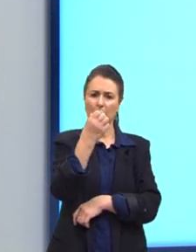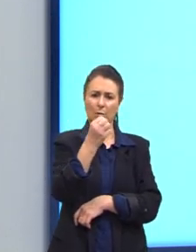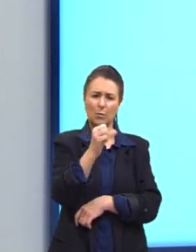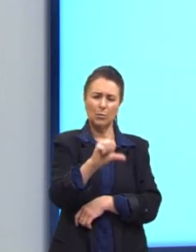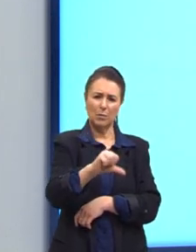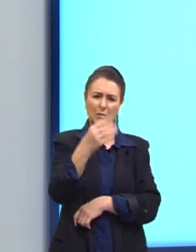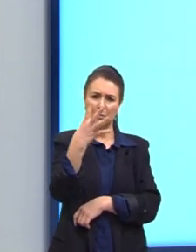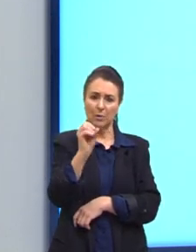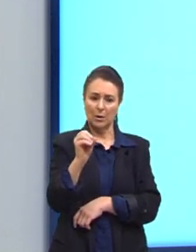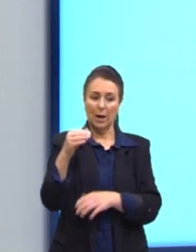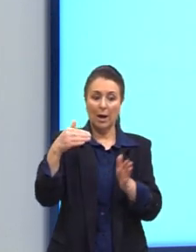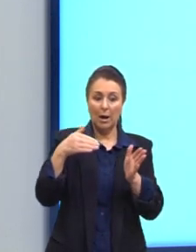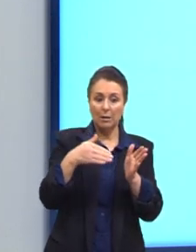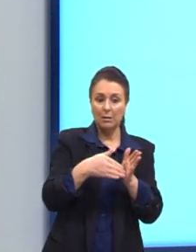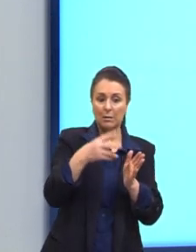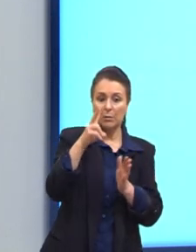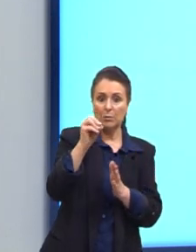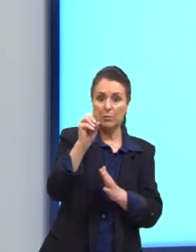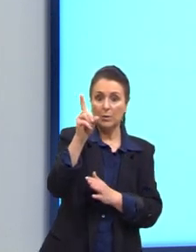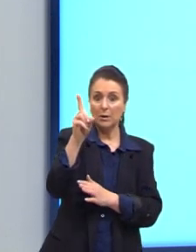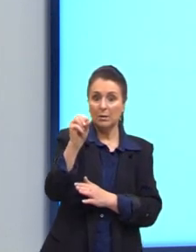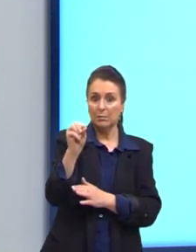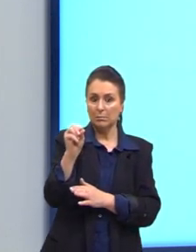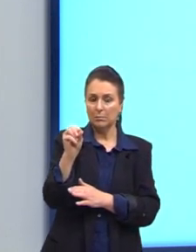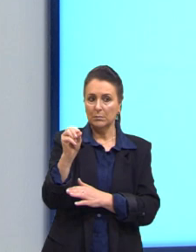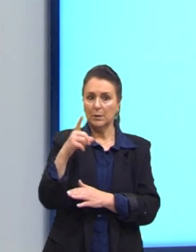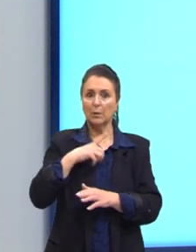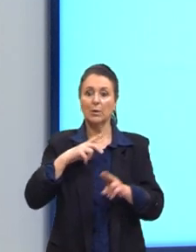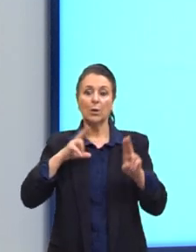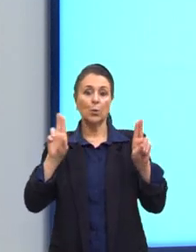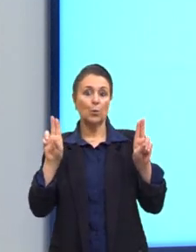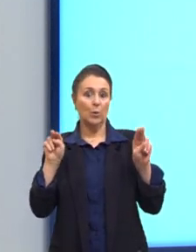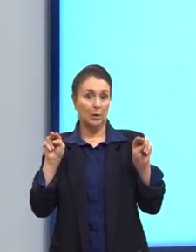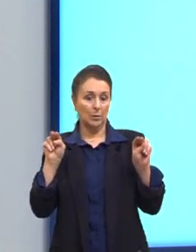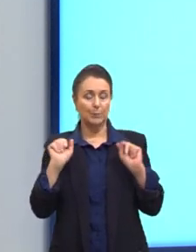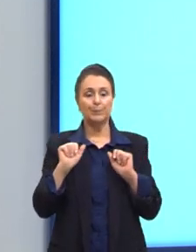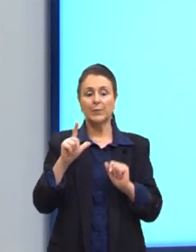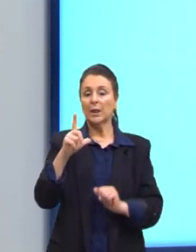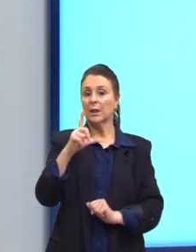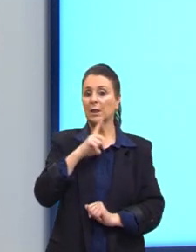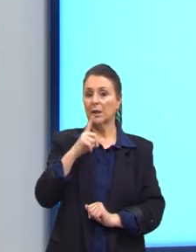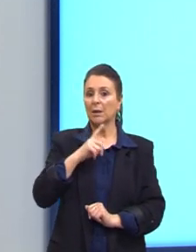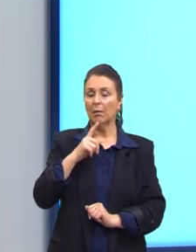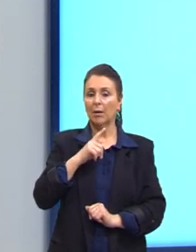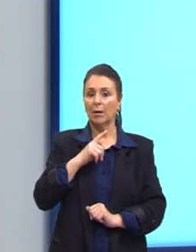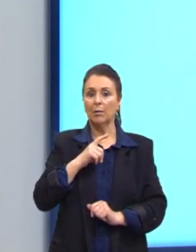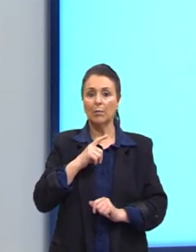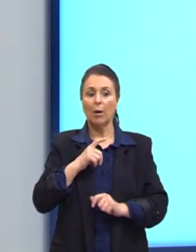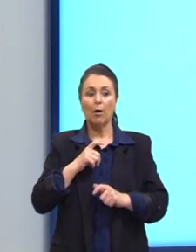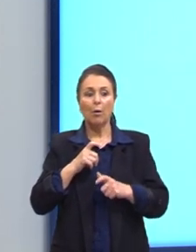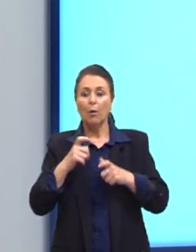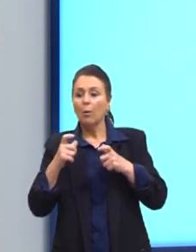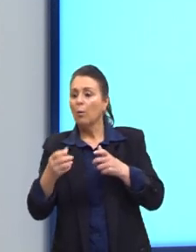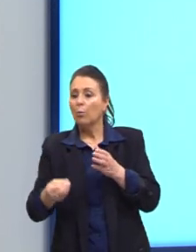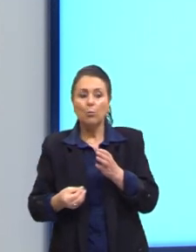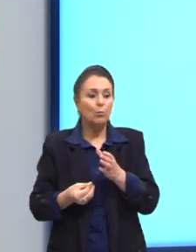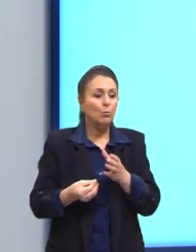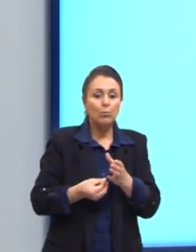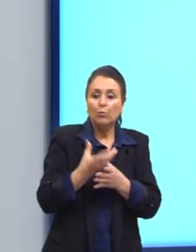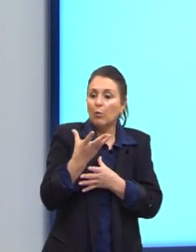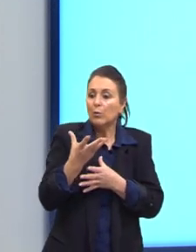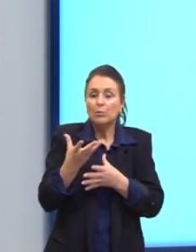2010. Então, ali a gente tem um título, a gente tem de onde ele foi tirado, né? A